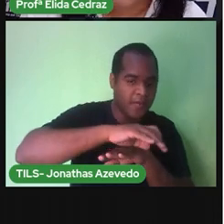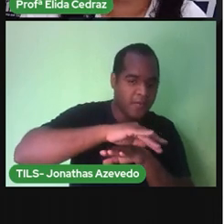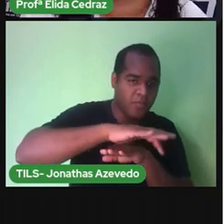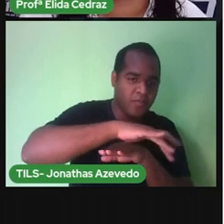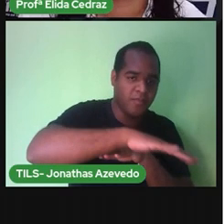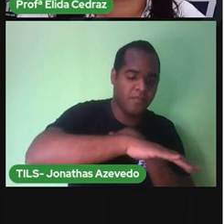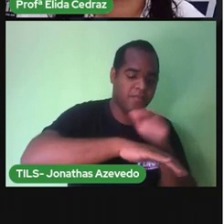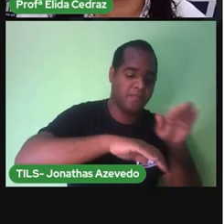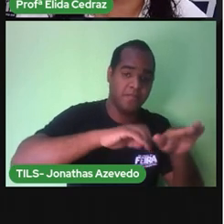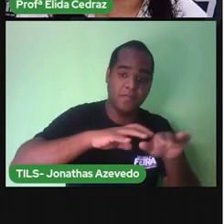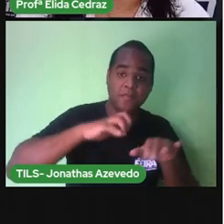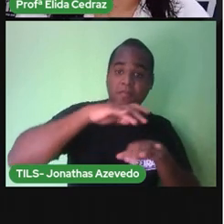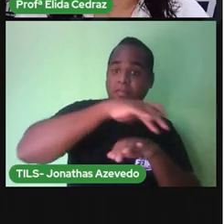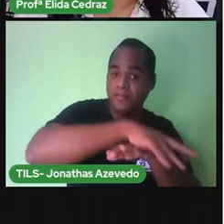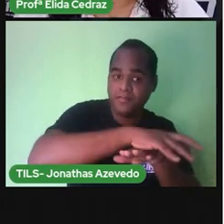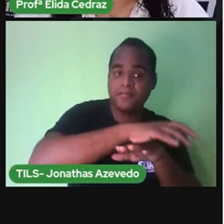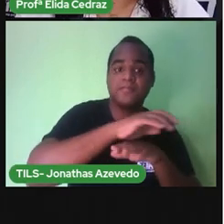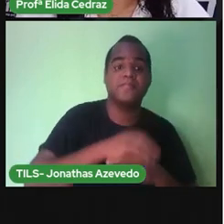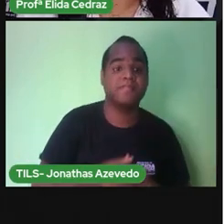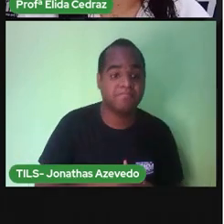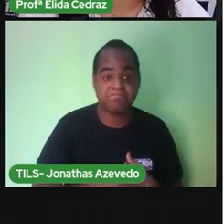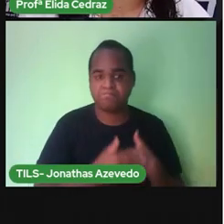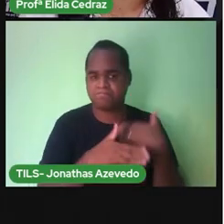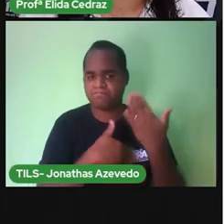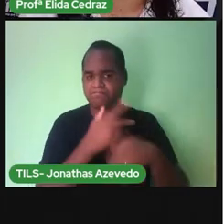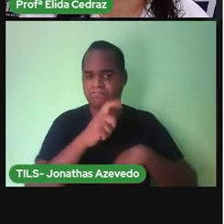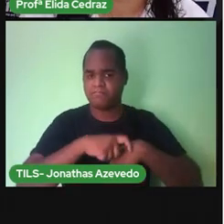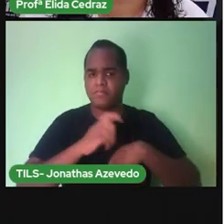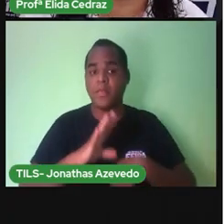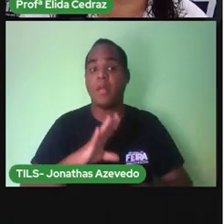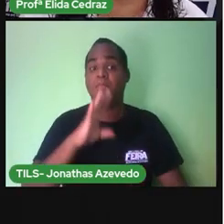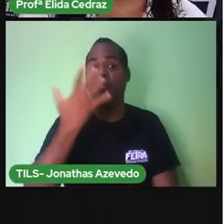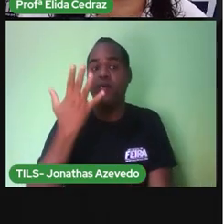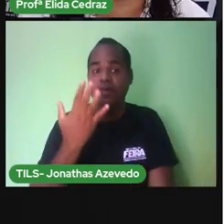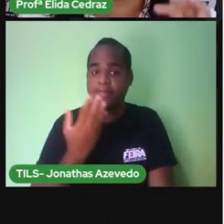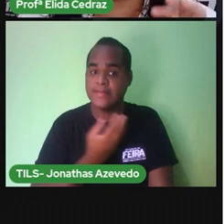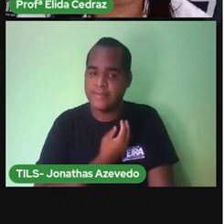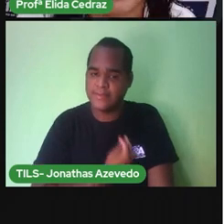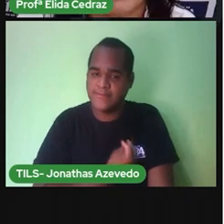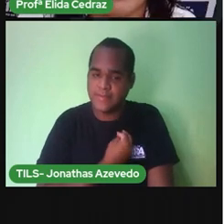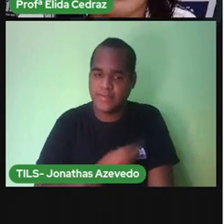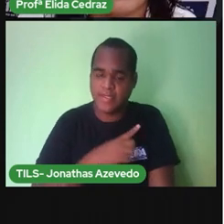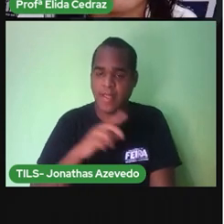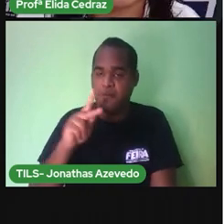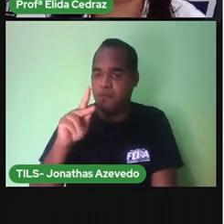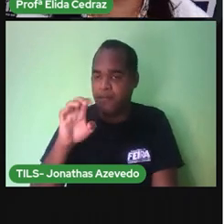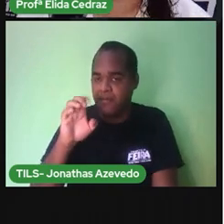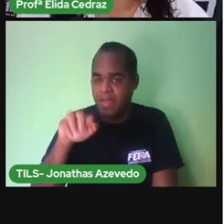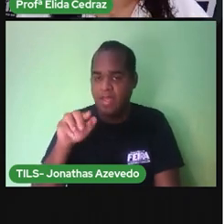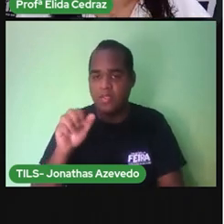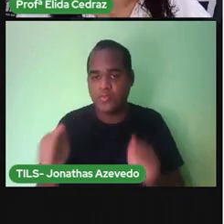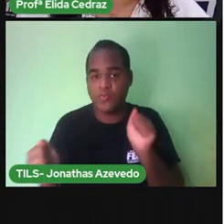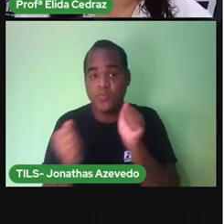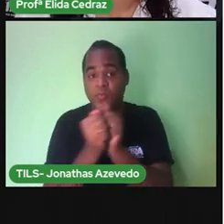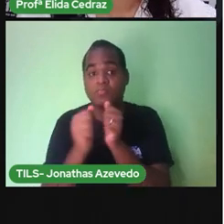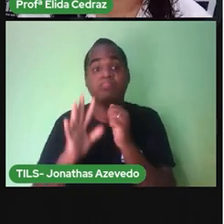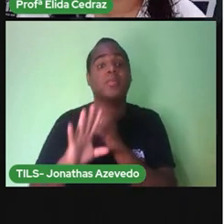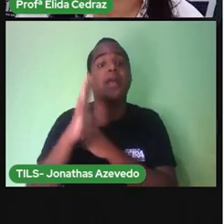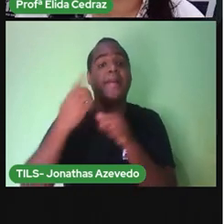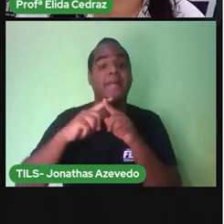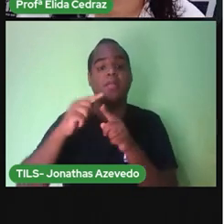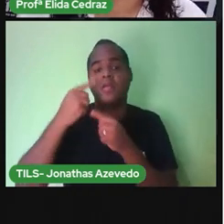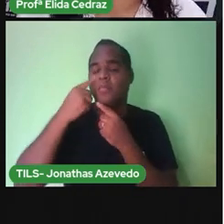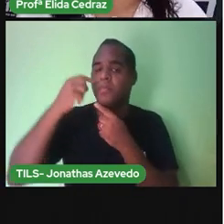junta os pés. Na hora em que ele estava de pés juntos, plém. Caiu uma lágrima